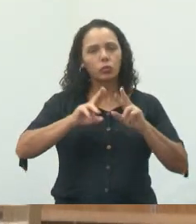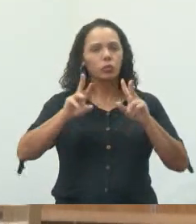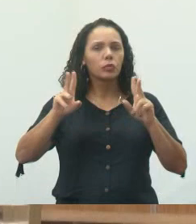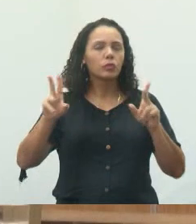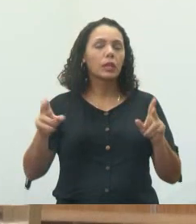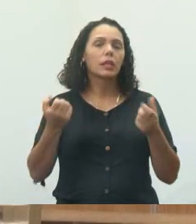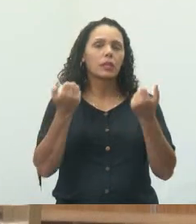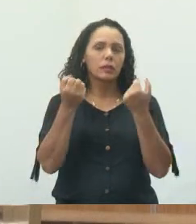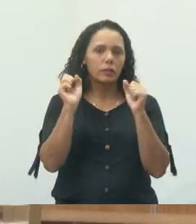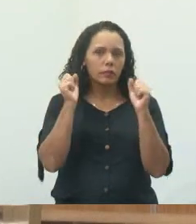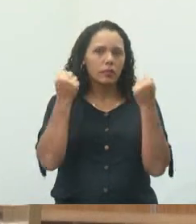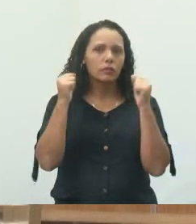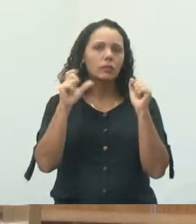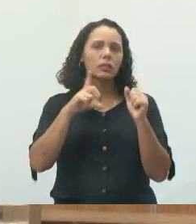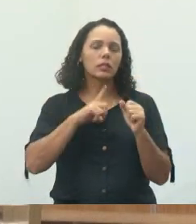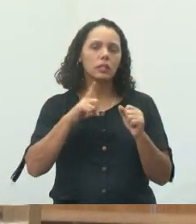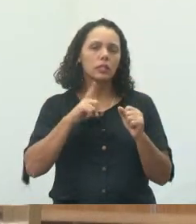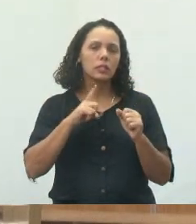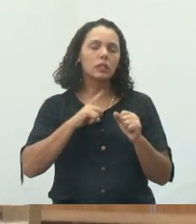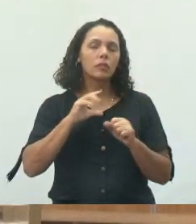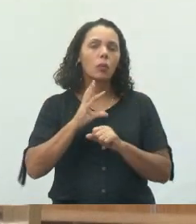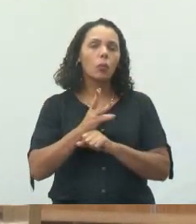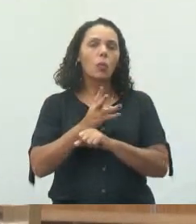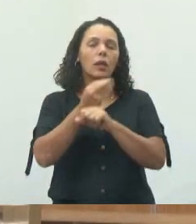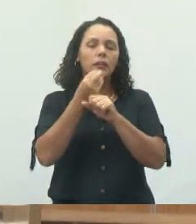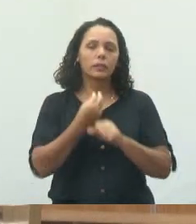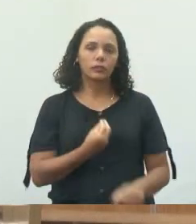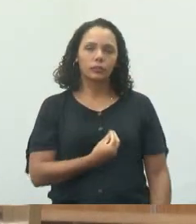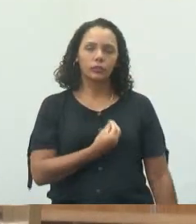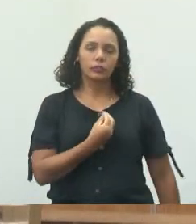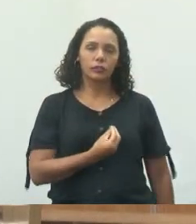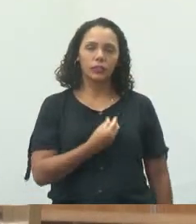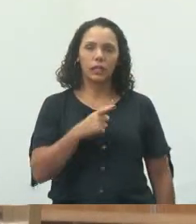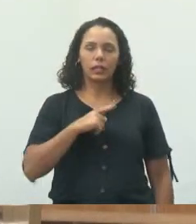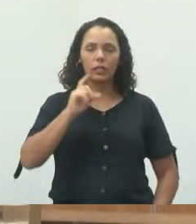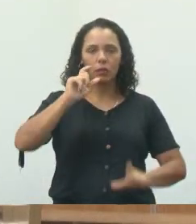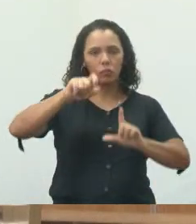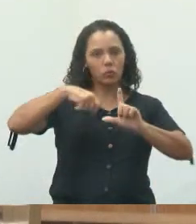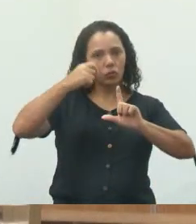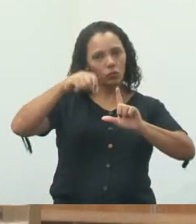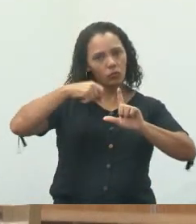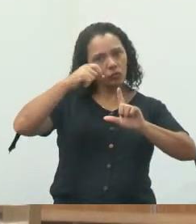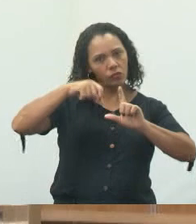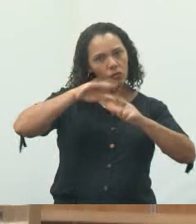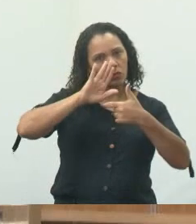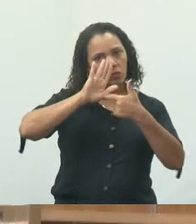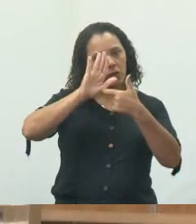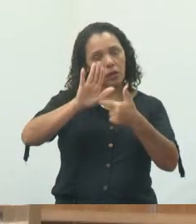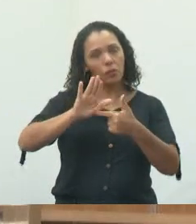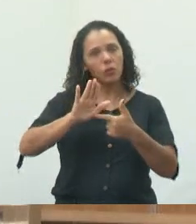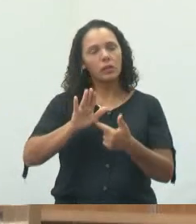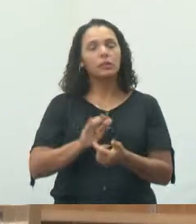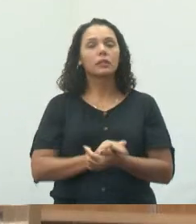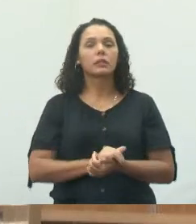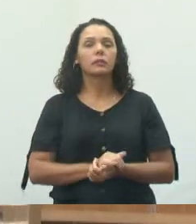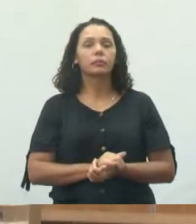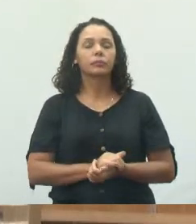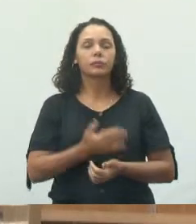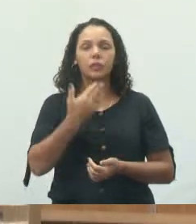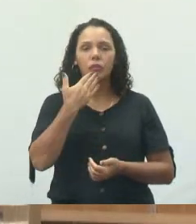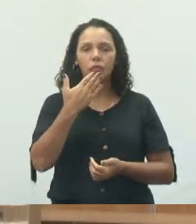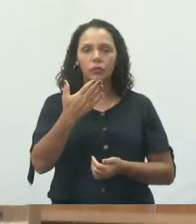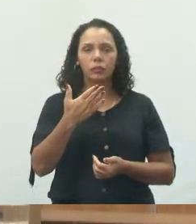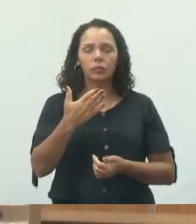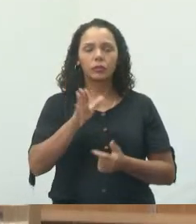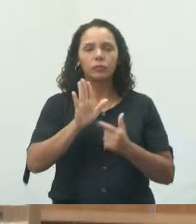físicas e com qualidade de vida. E nós temos um vídeo que nós registramos, várias tomadas, que eu vou pedir